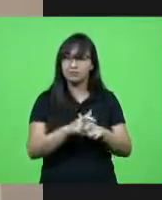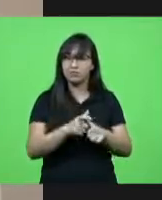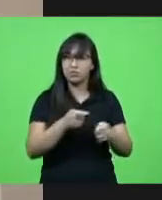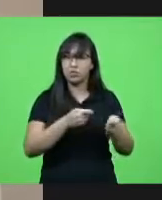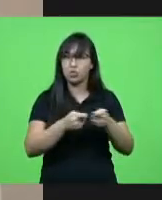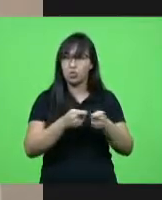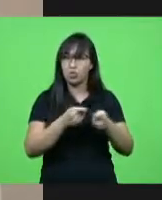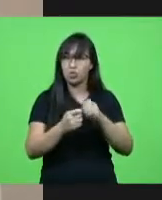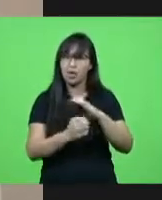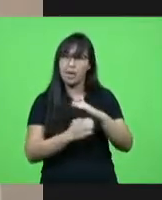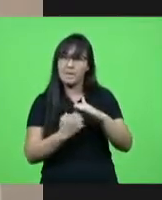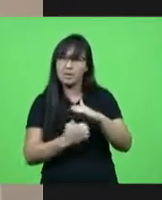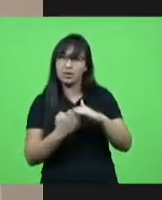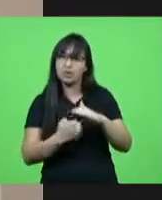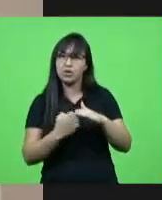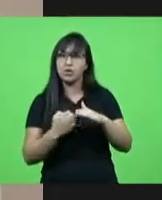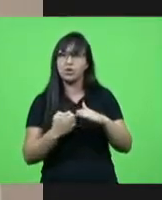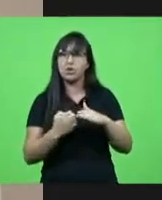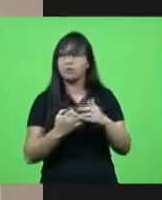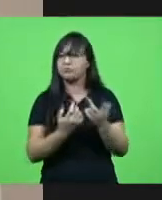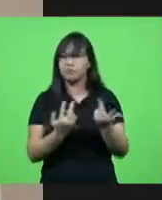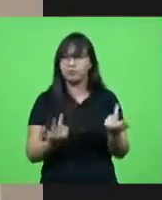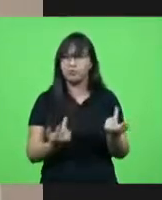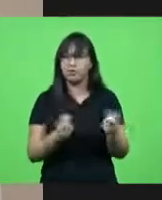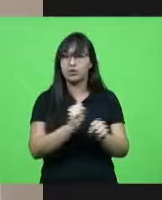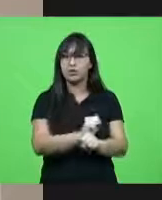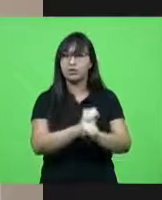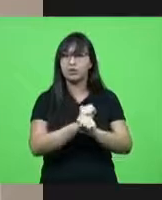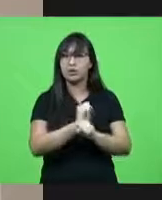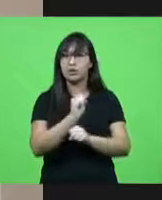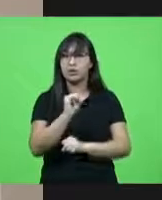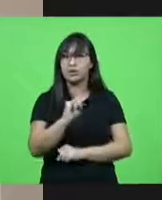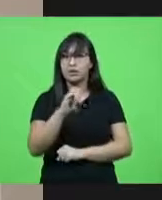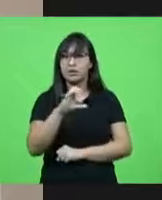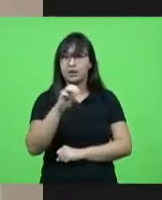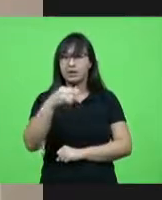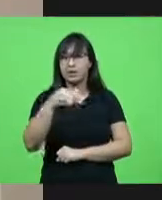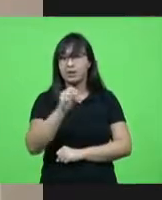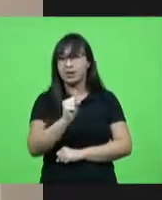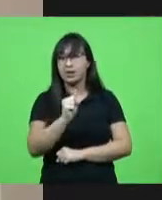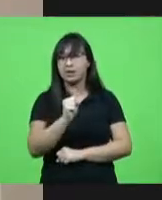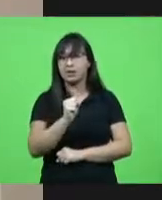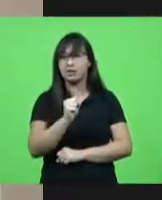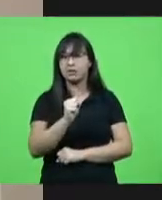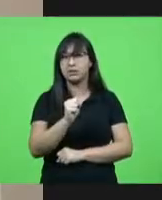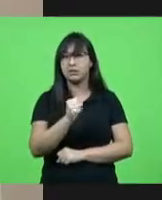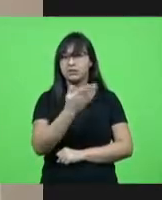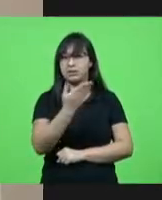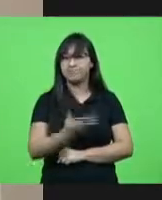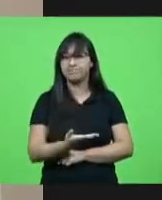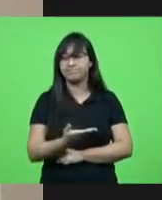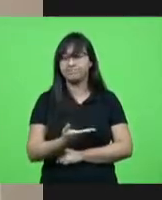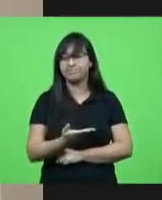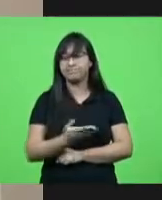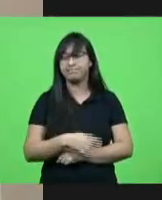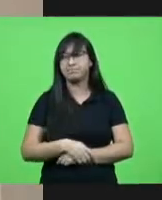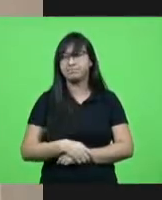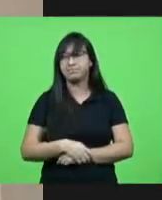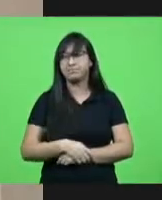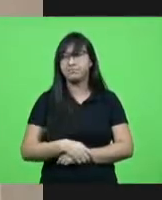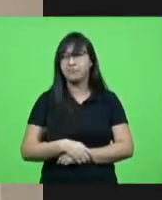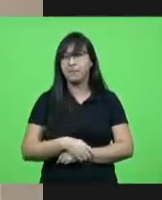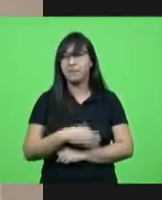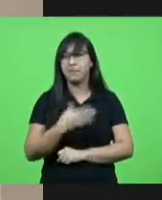empreendedores empresários e a suspensão do SMS de estabelecimentos comerciais optantes pelo Simples Nacional que foram